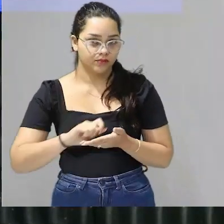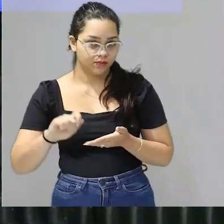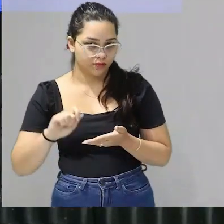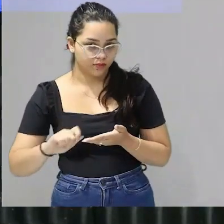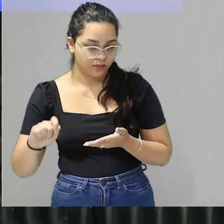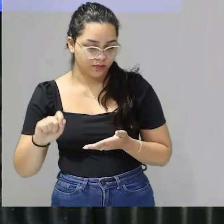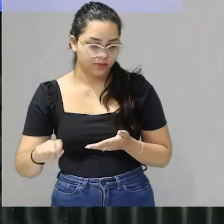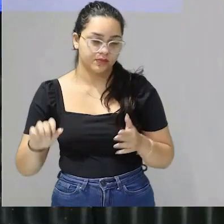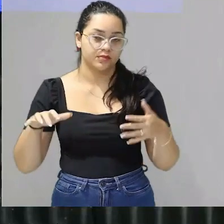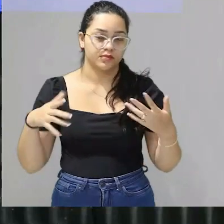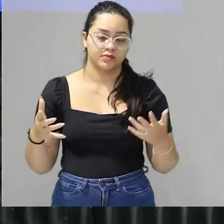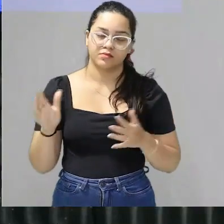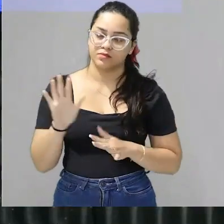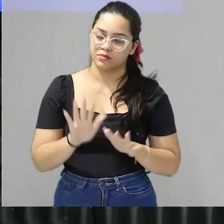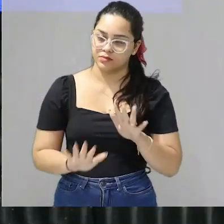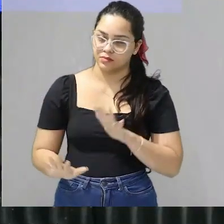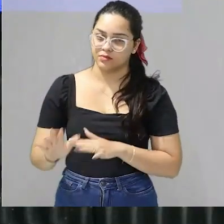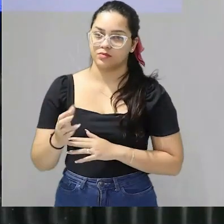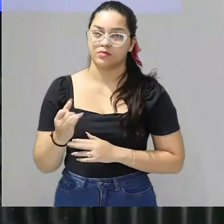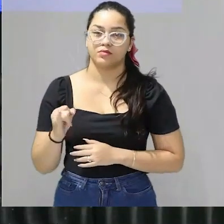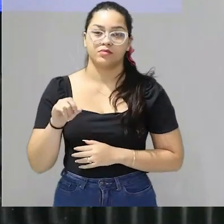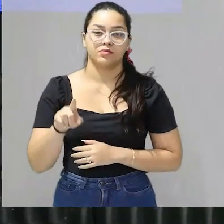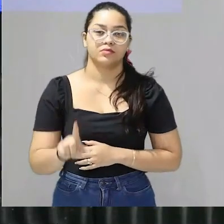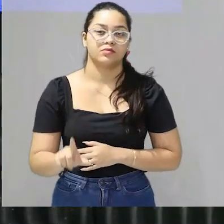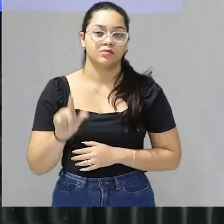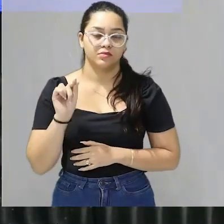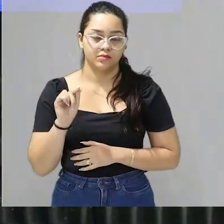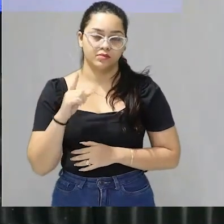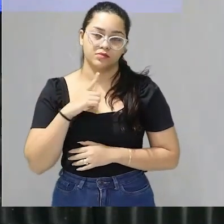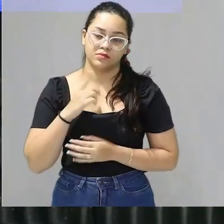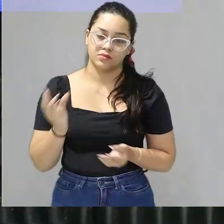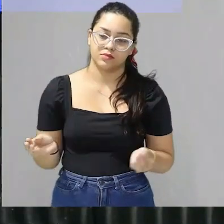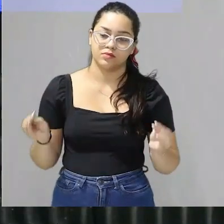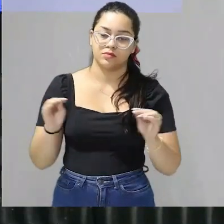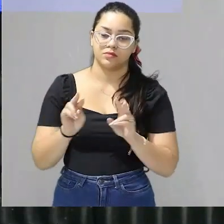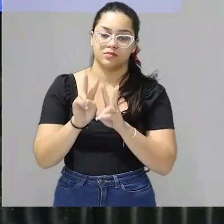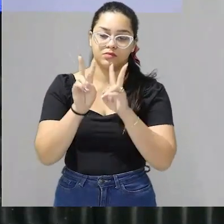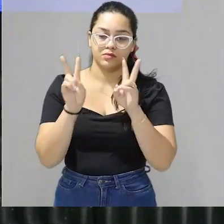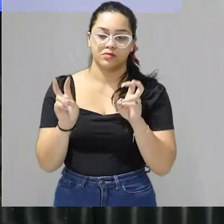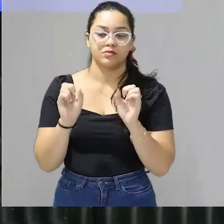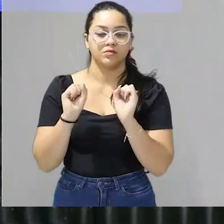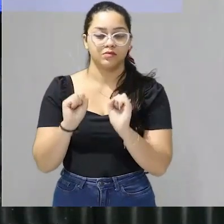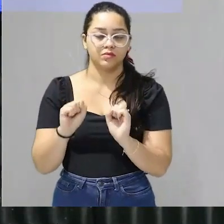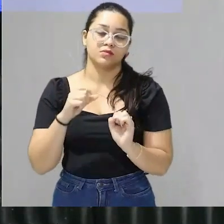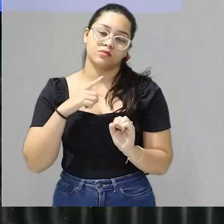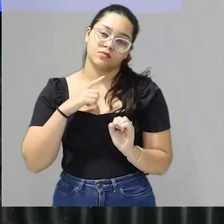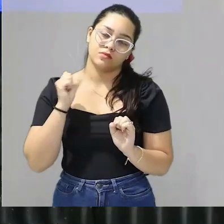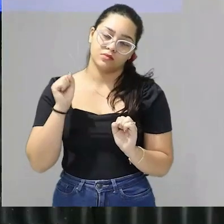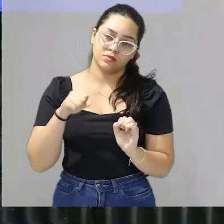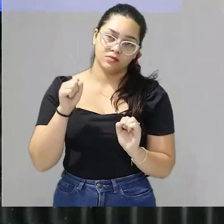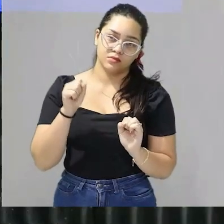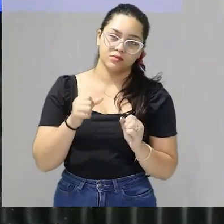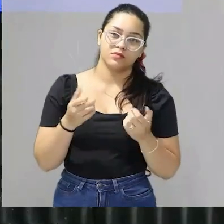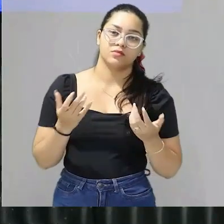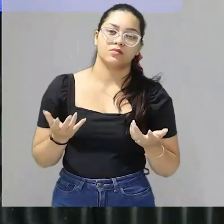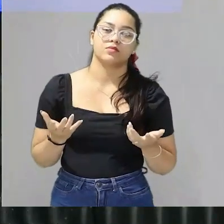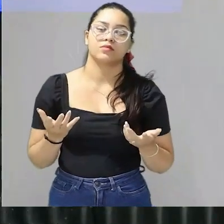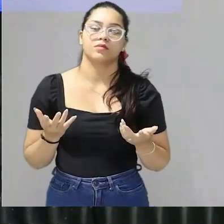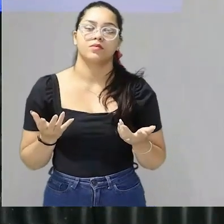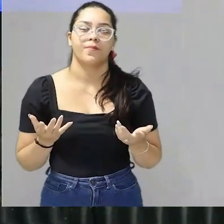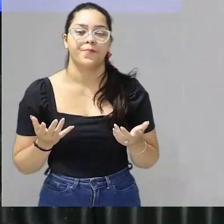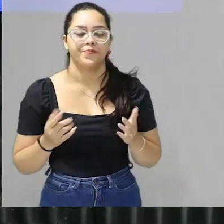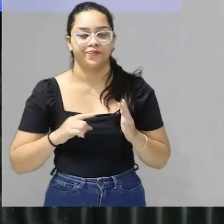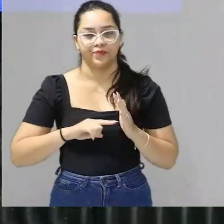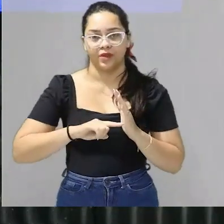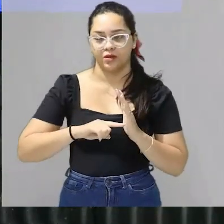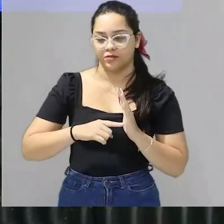então muito cuidado se você optar por colocar um título ele vai contar como vai contar